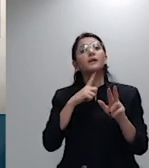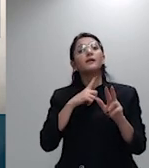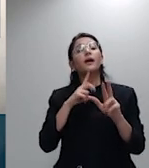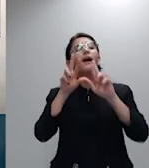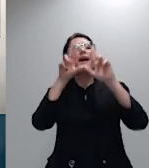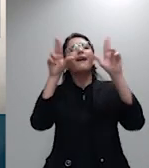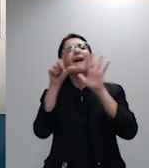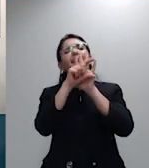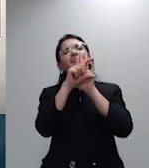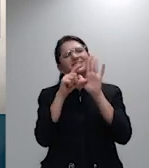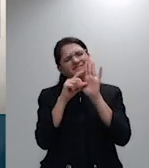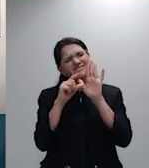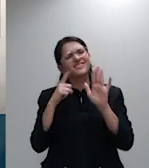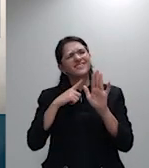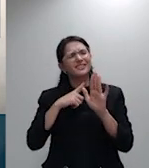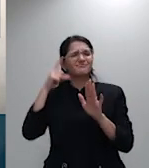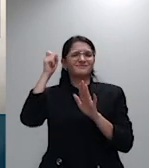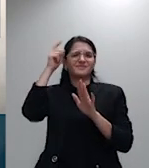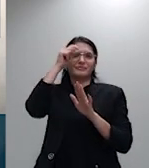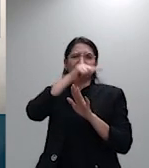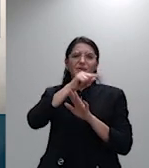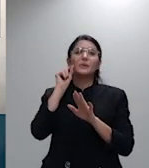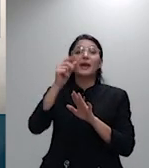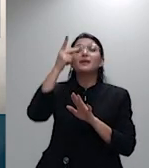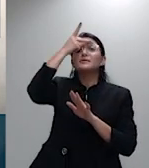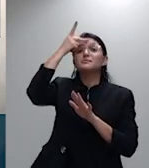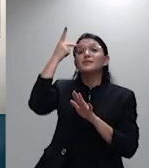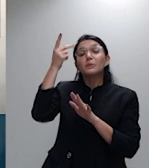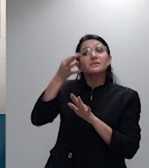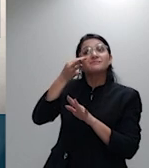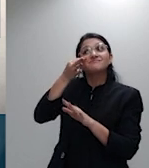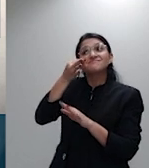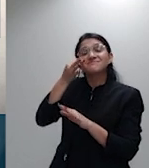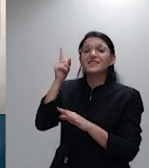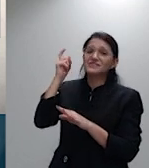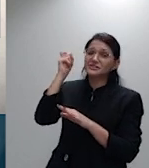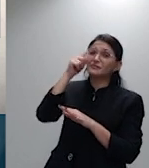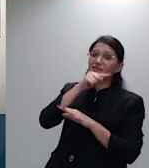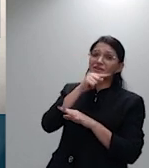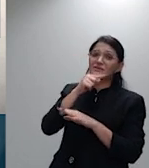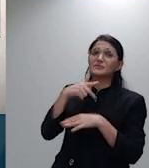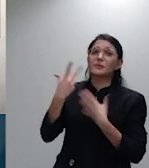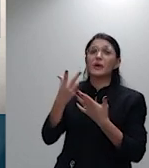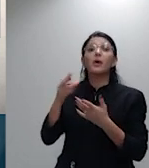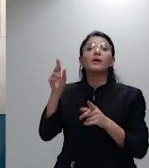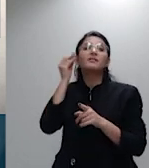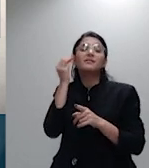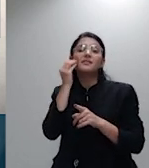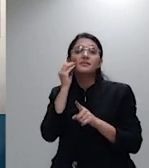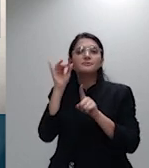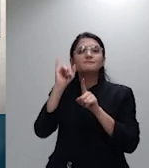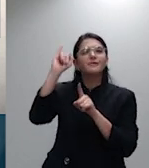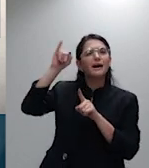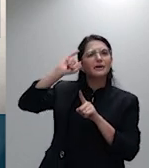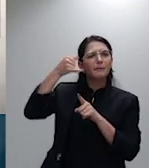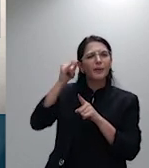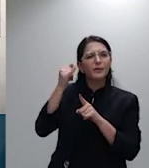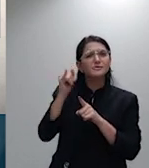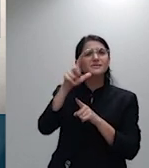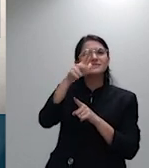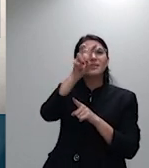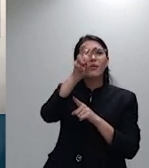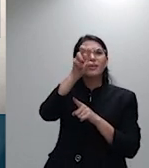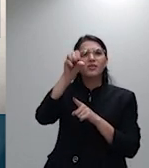consumidores a defesa de seus interesses justamente para combater os reajustes abusivos aplicados aos 59 anos a